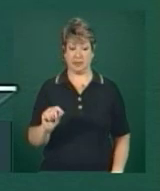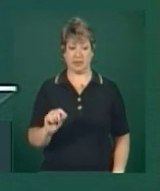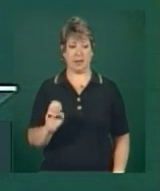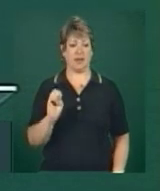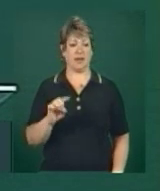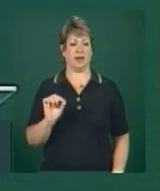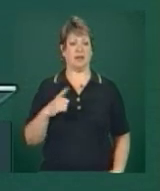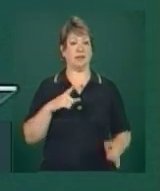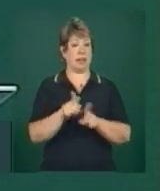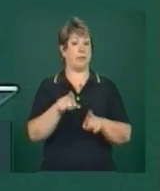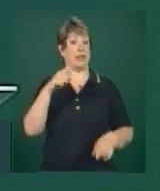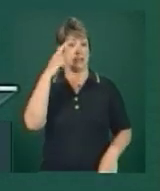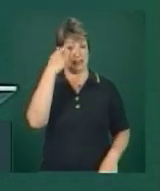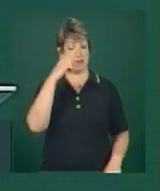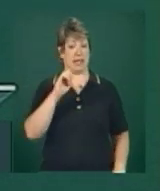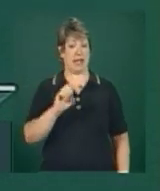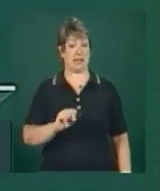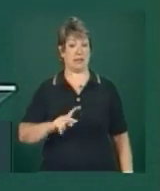ah, e a Espanha,